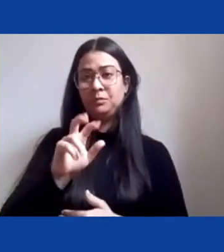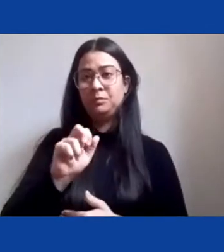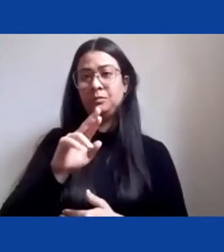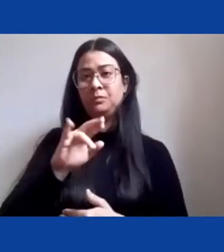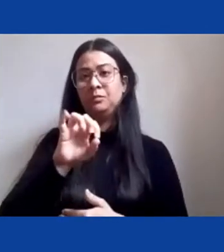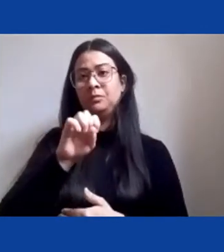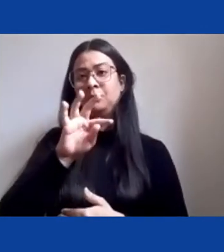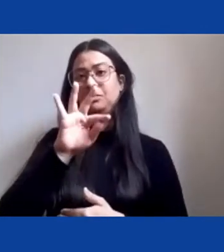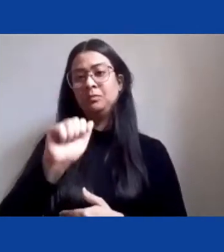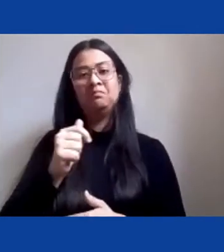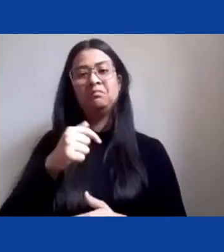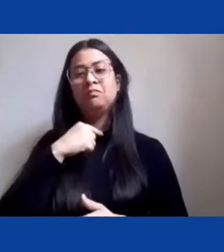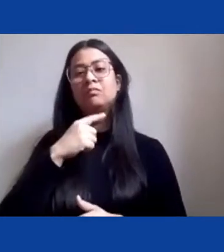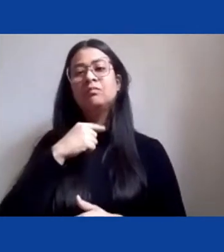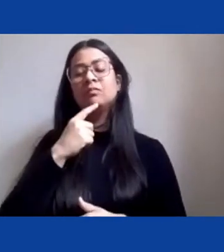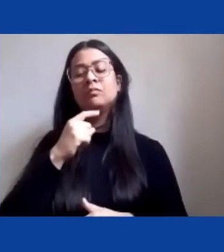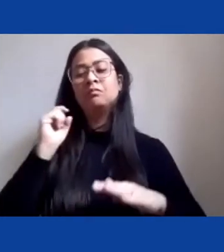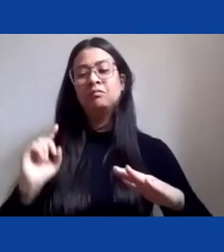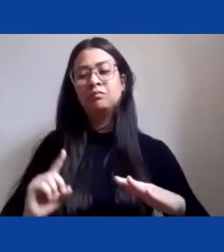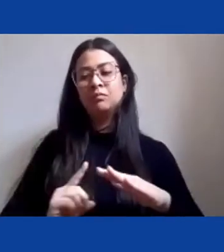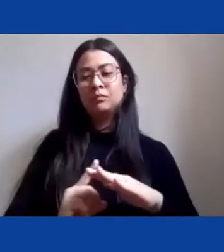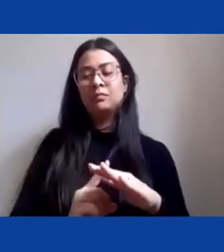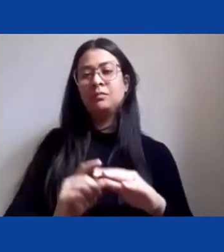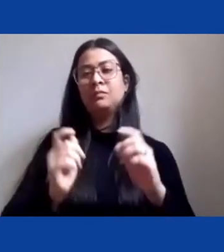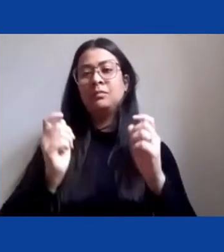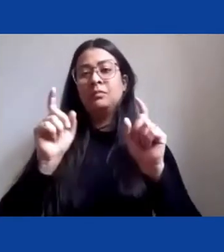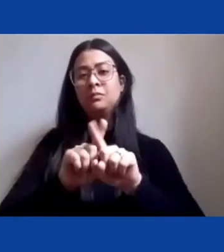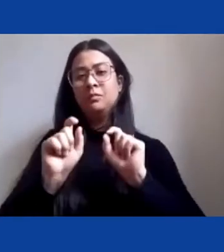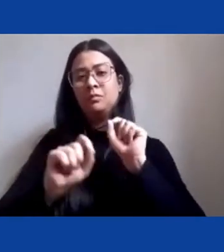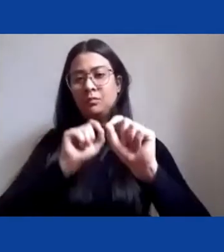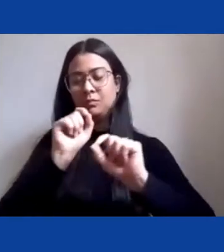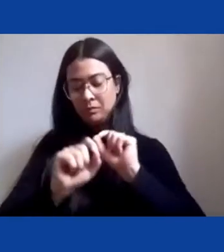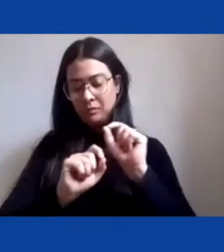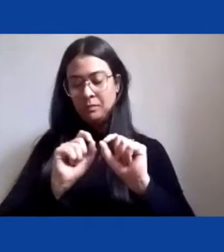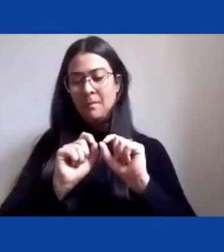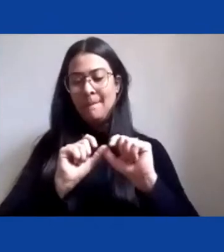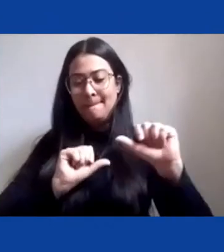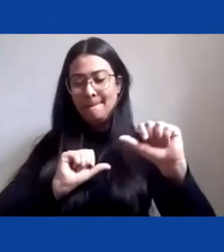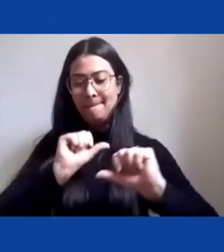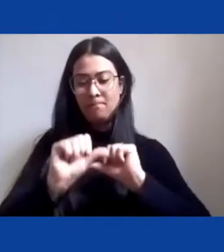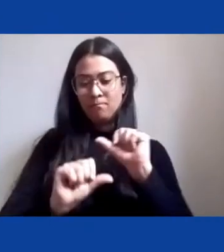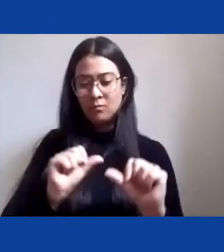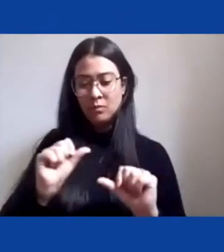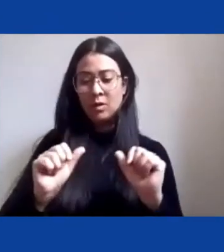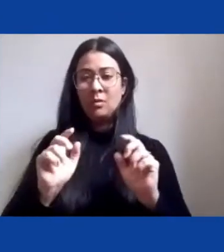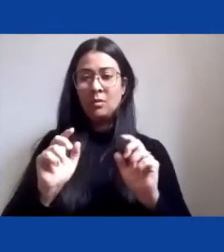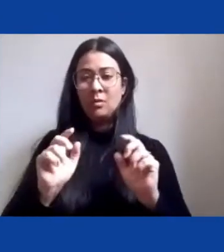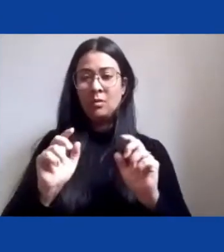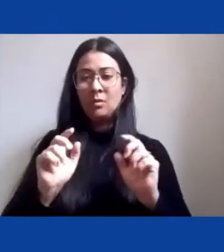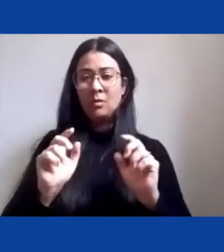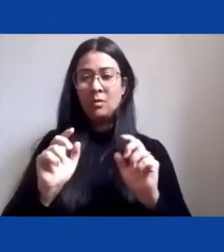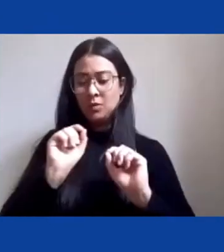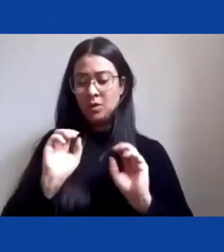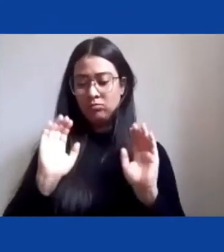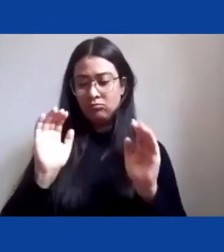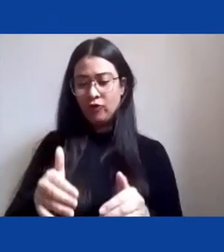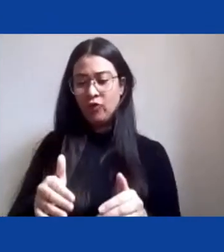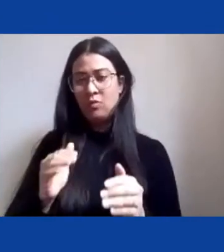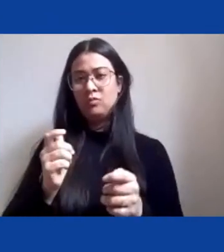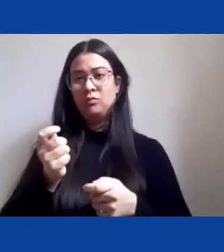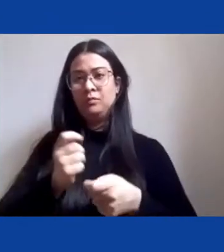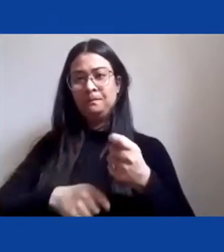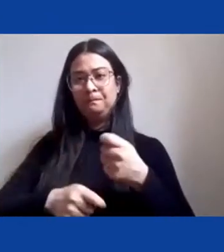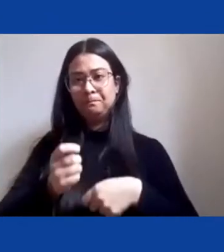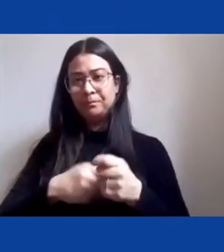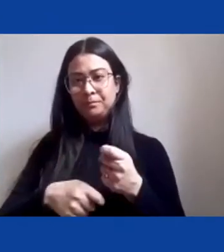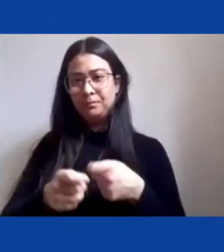muito menos ainda em termos de mudança do comportamento dos agentes econômicos. Acho que testemunho disso são os, assim chamados, vários